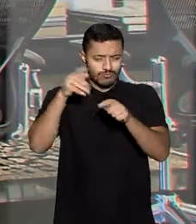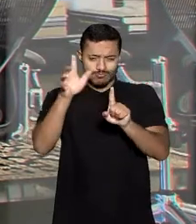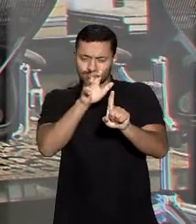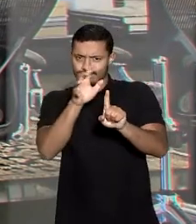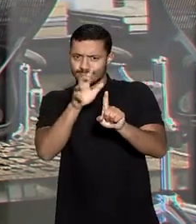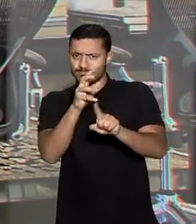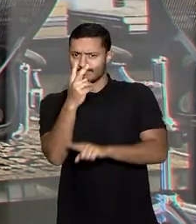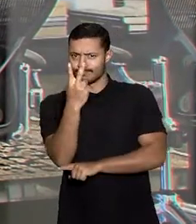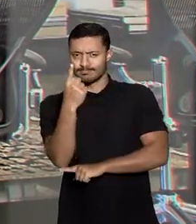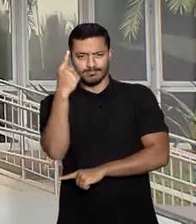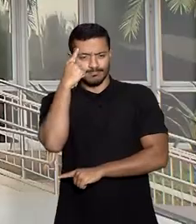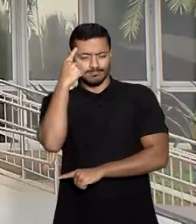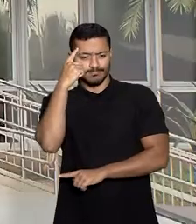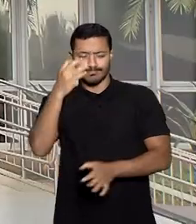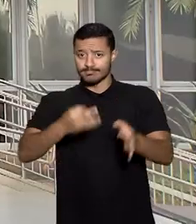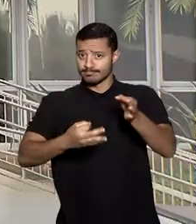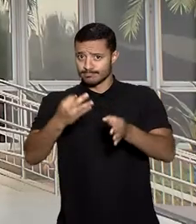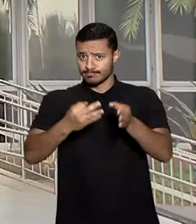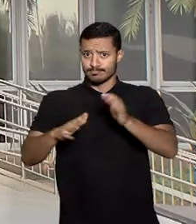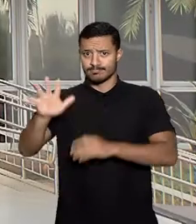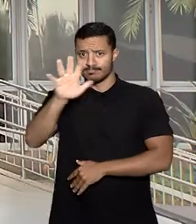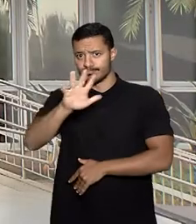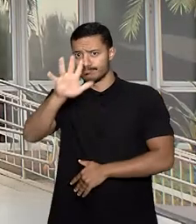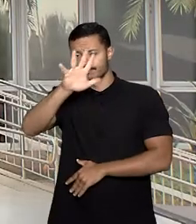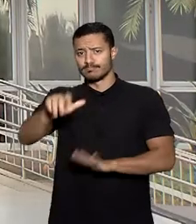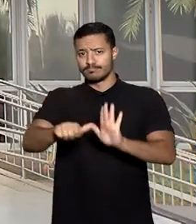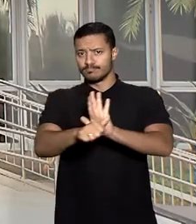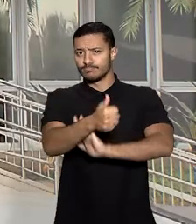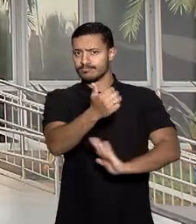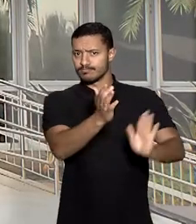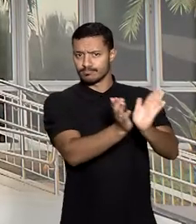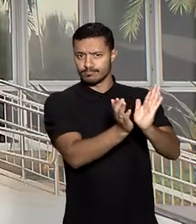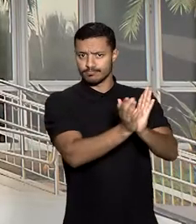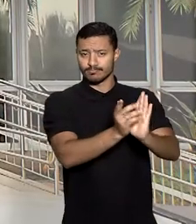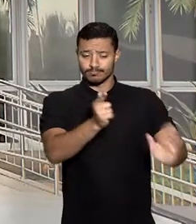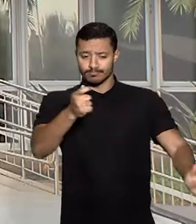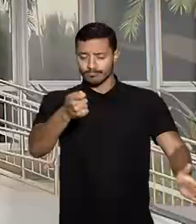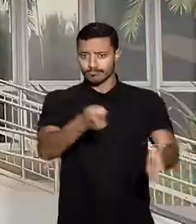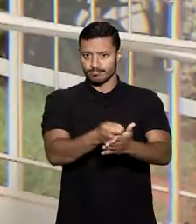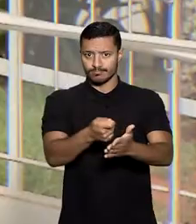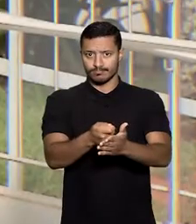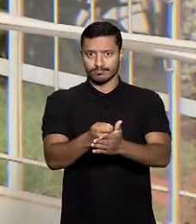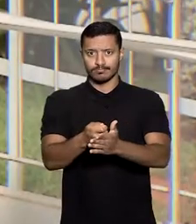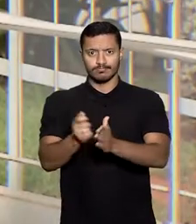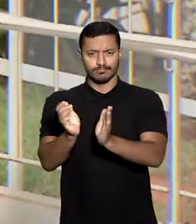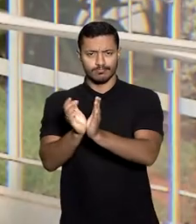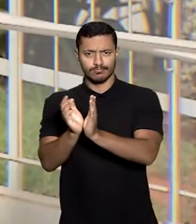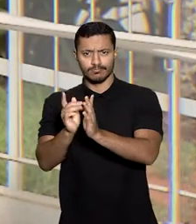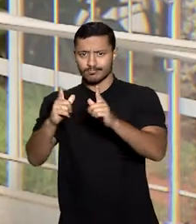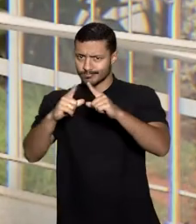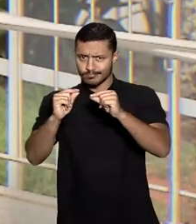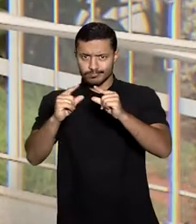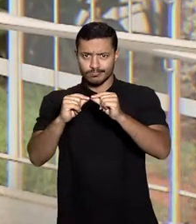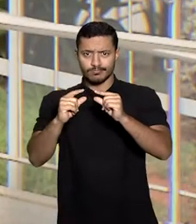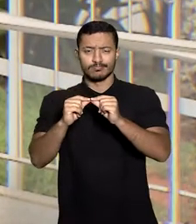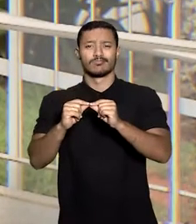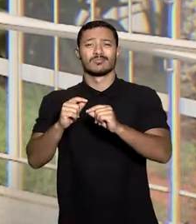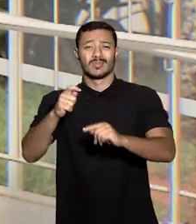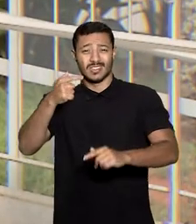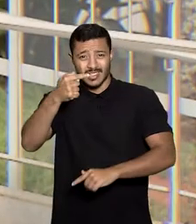efeitos de duas decisões da Justiça Federal da Primeira Região que impunham à União o pagamento de cerca de